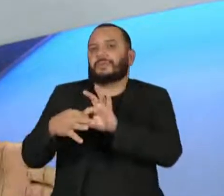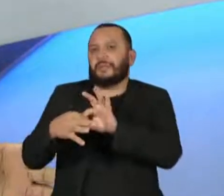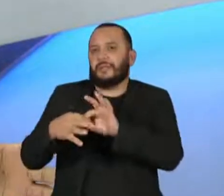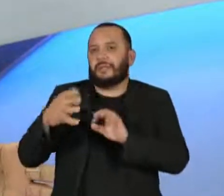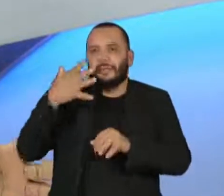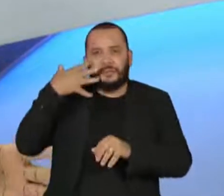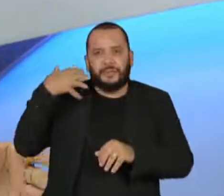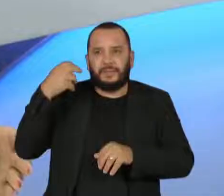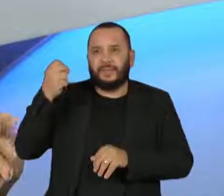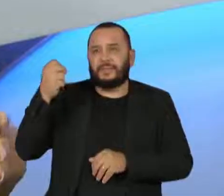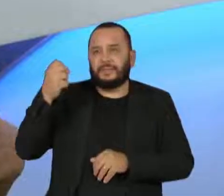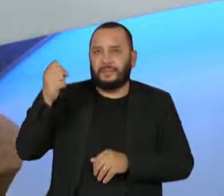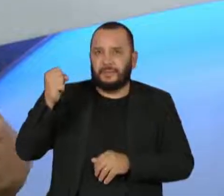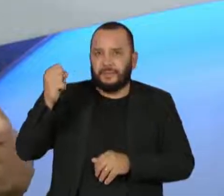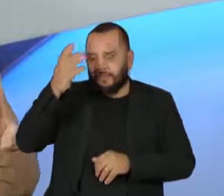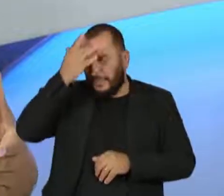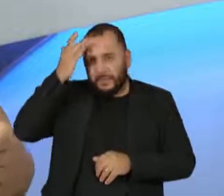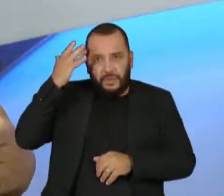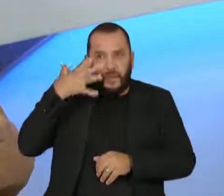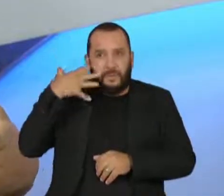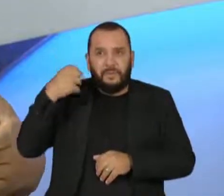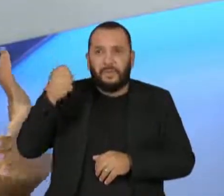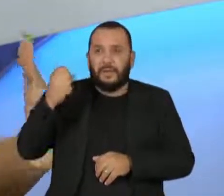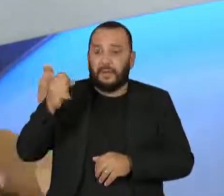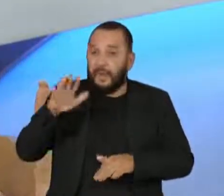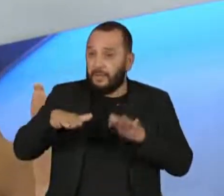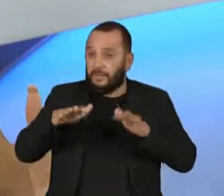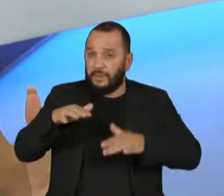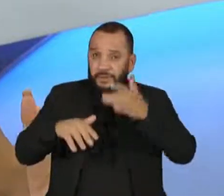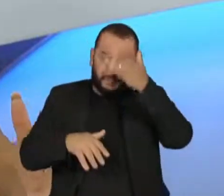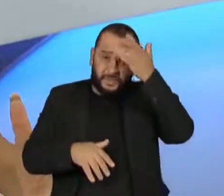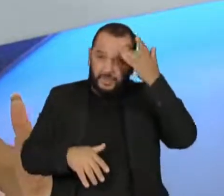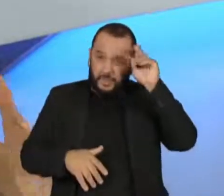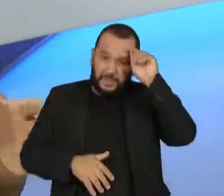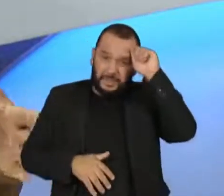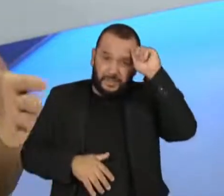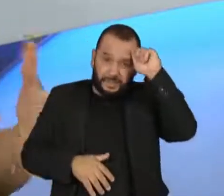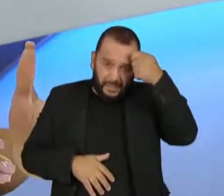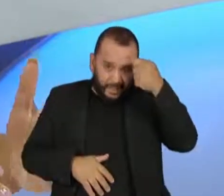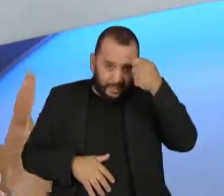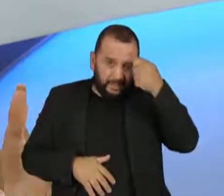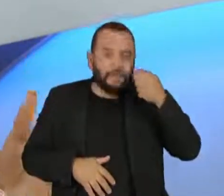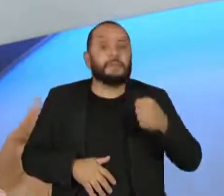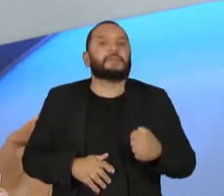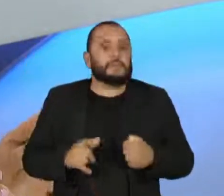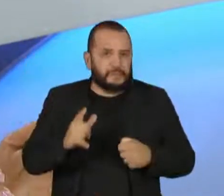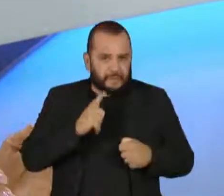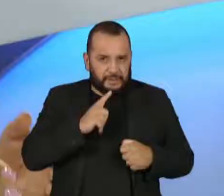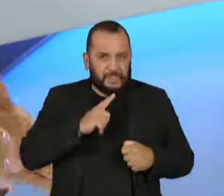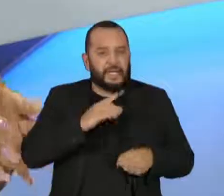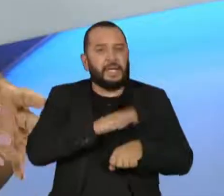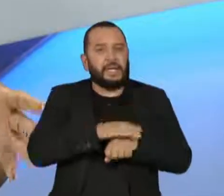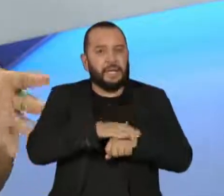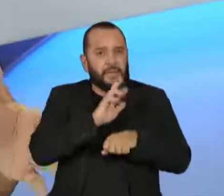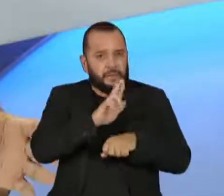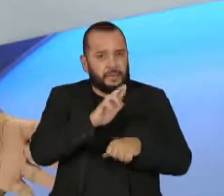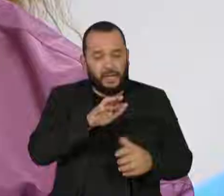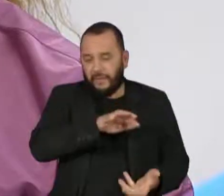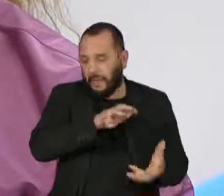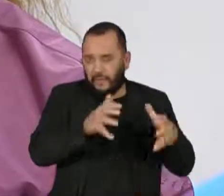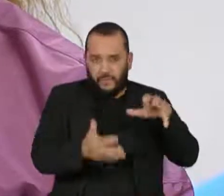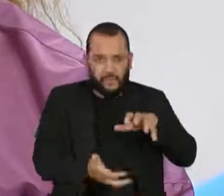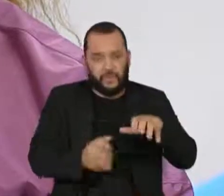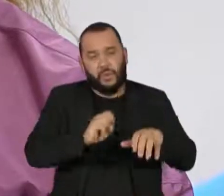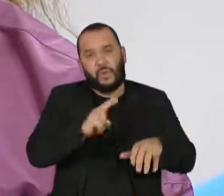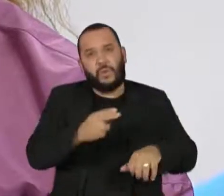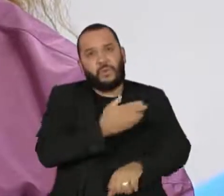pessoas brancas, embora muitas vezes pessoas negras são as agentes da revolução daqueles costumes,